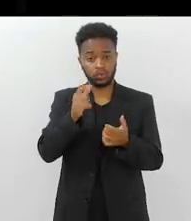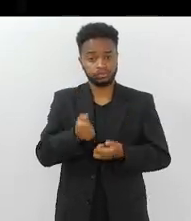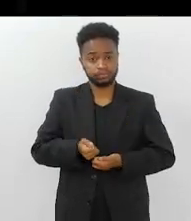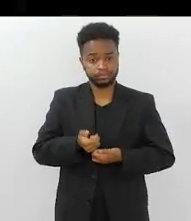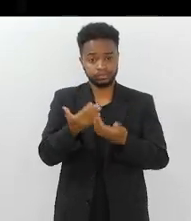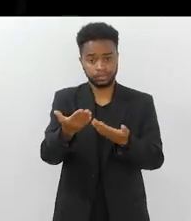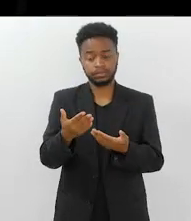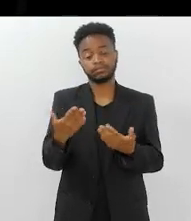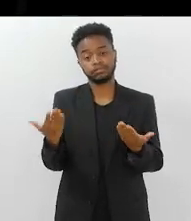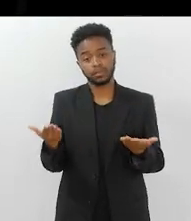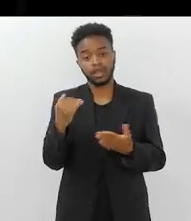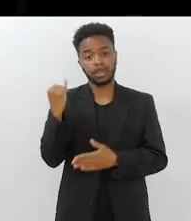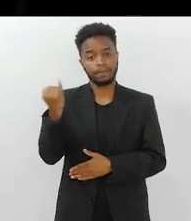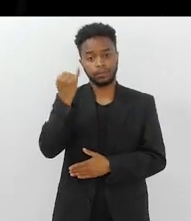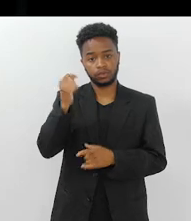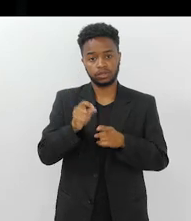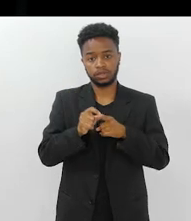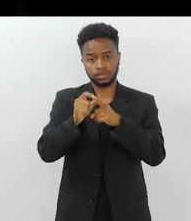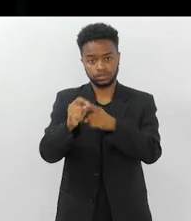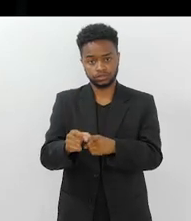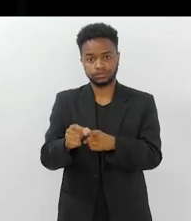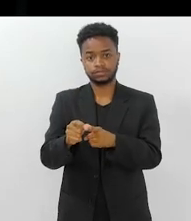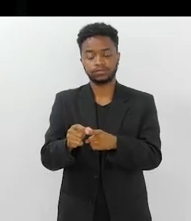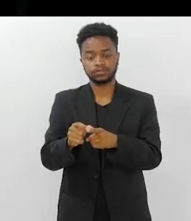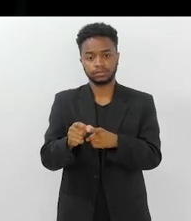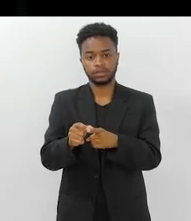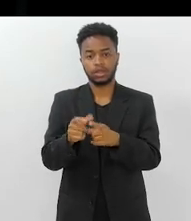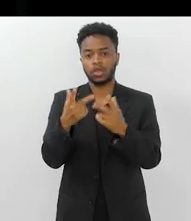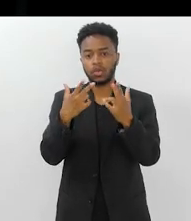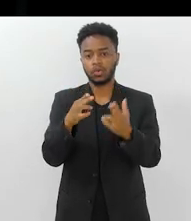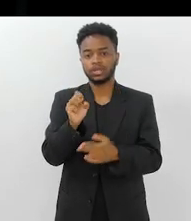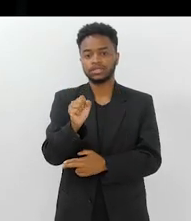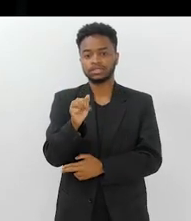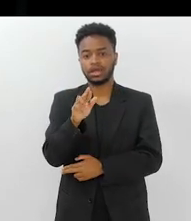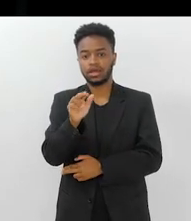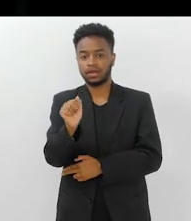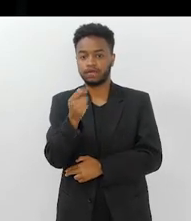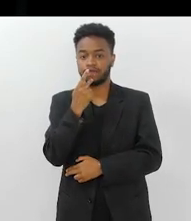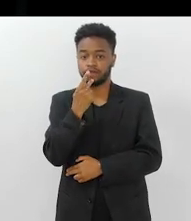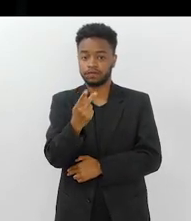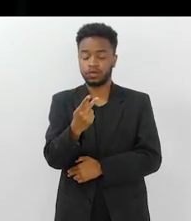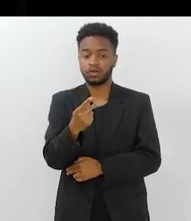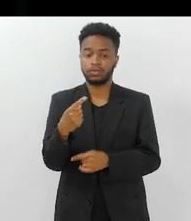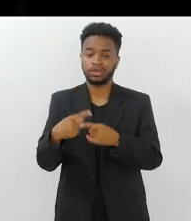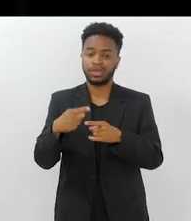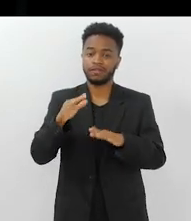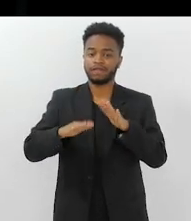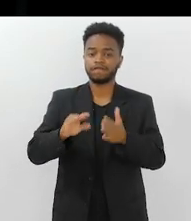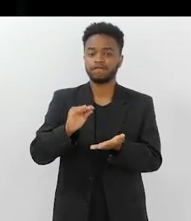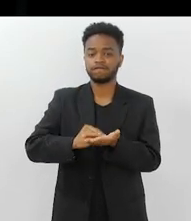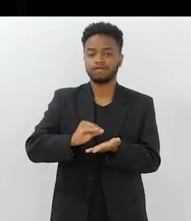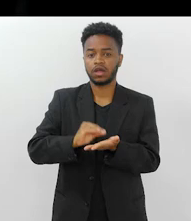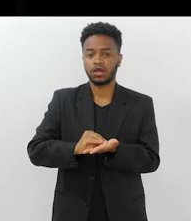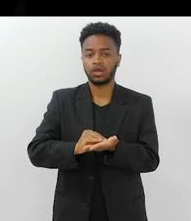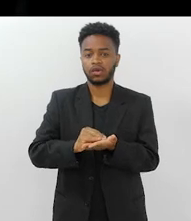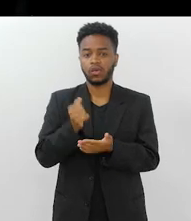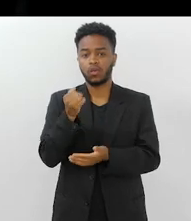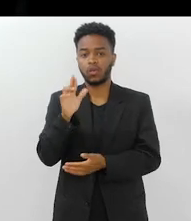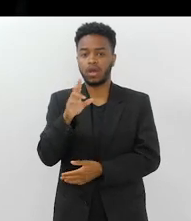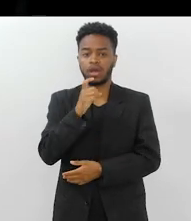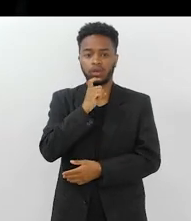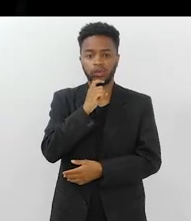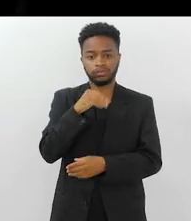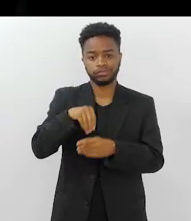E aí, a importância na periferia, como a doutora Sara estava falando, falta, de repente, um ar